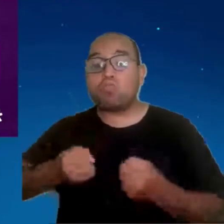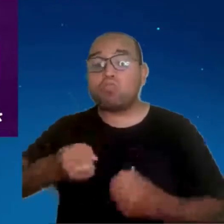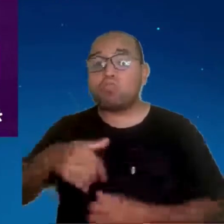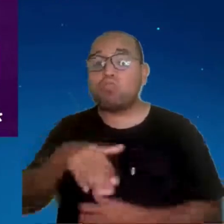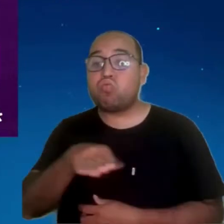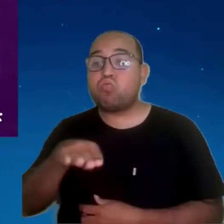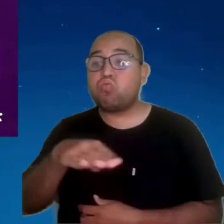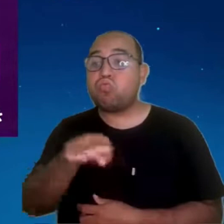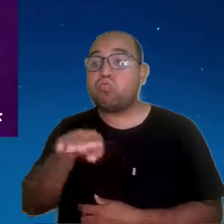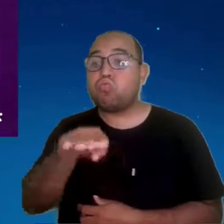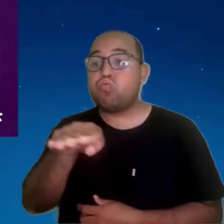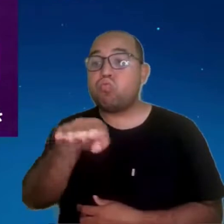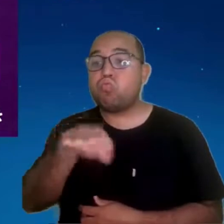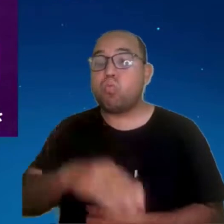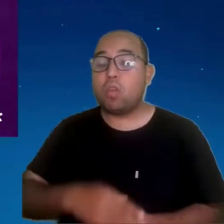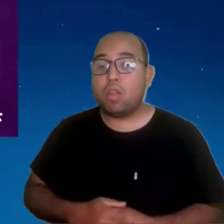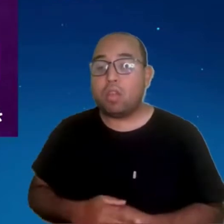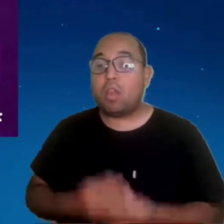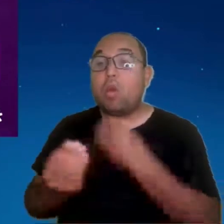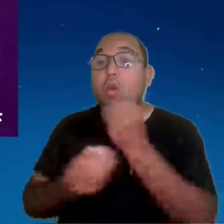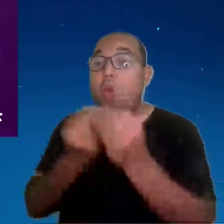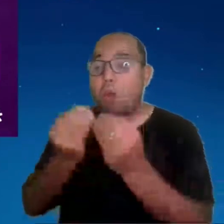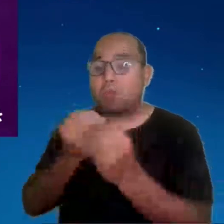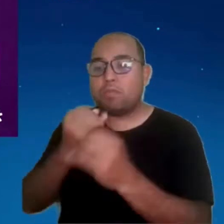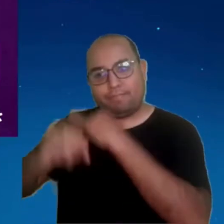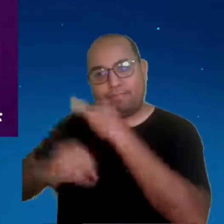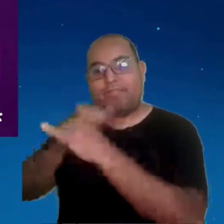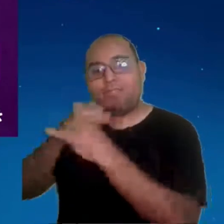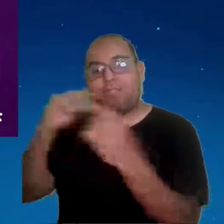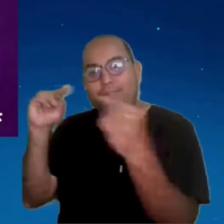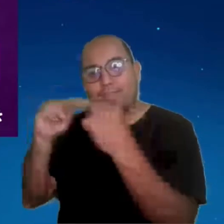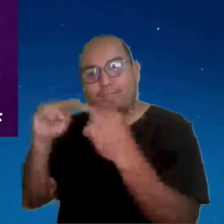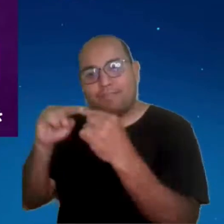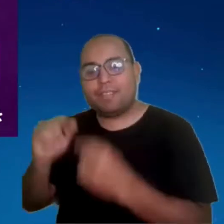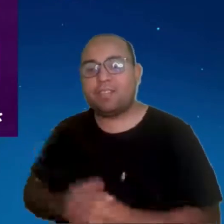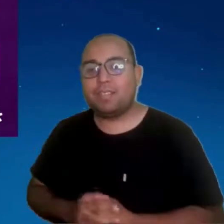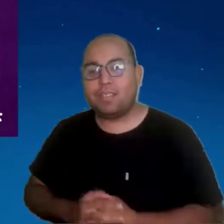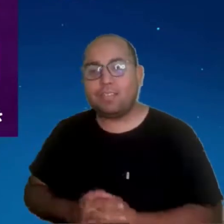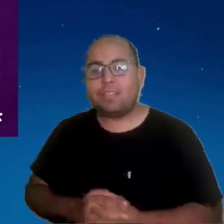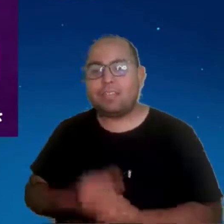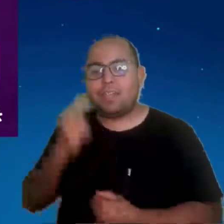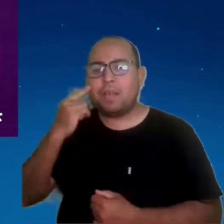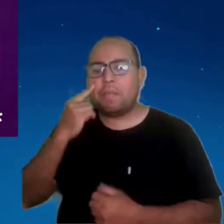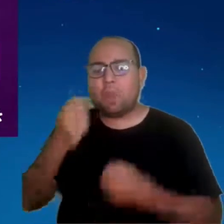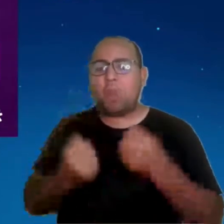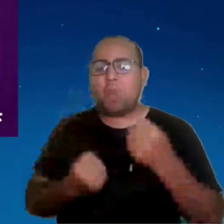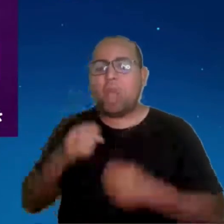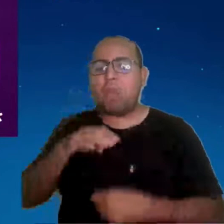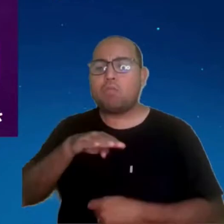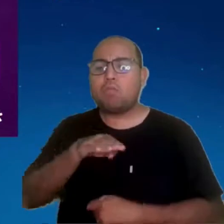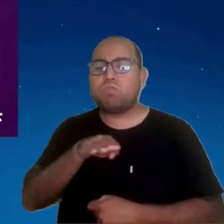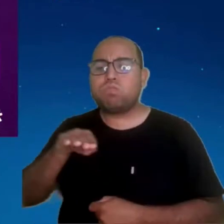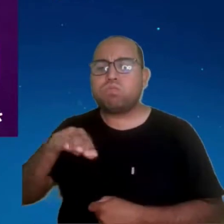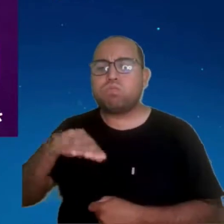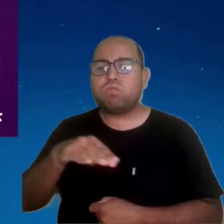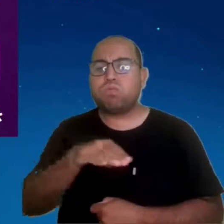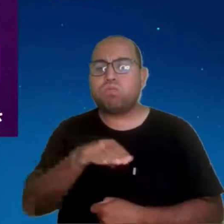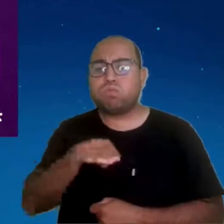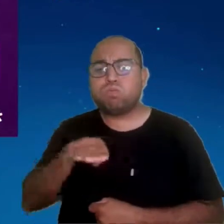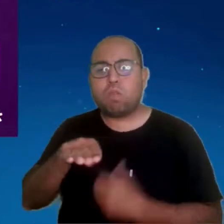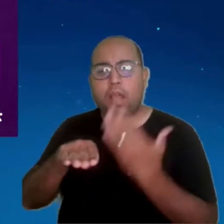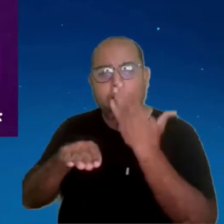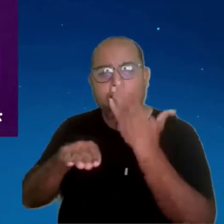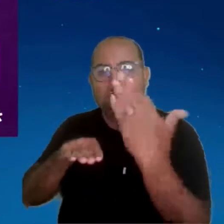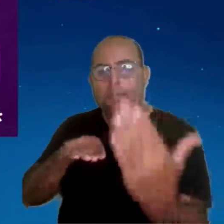Agora pense que esse carro, na frente encontra um pedestre. Veículo autônomo, está se comunicando com a